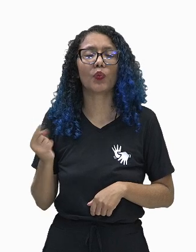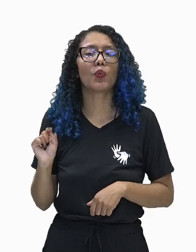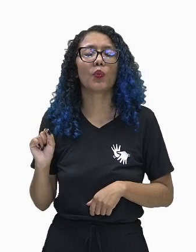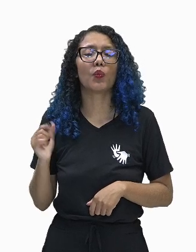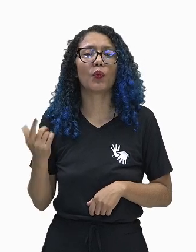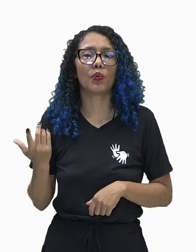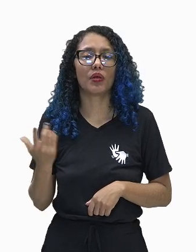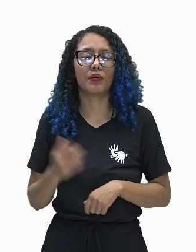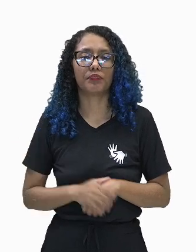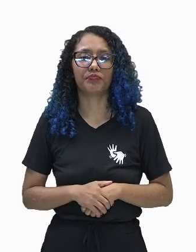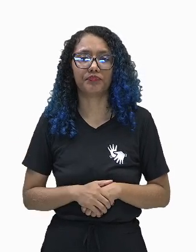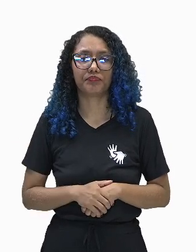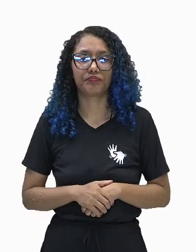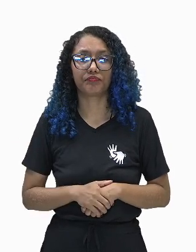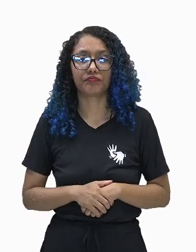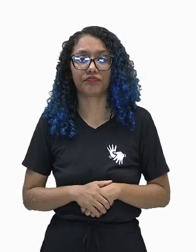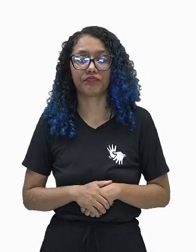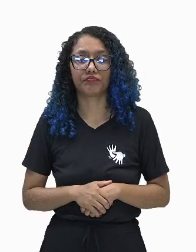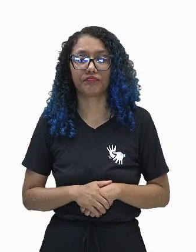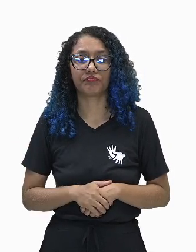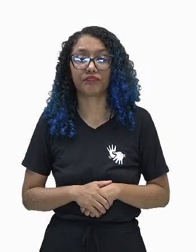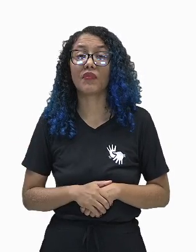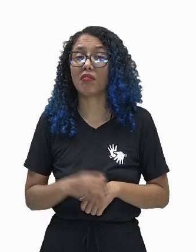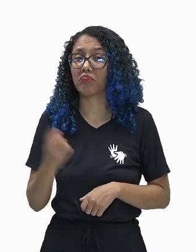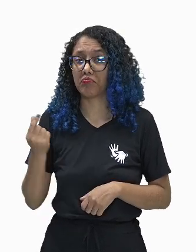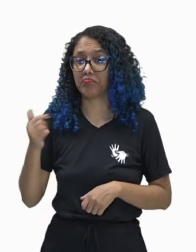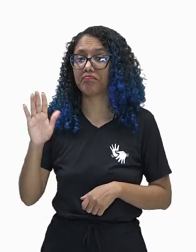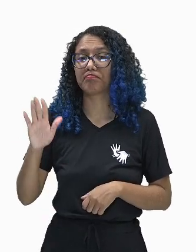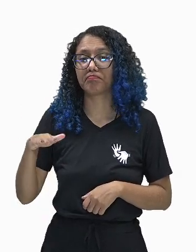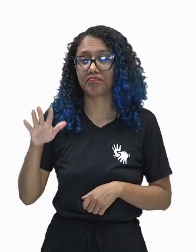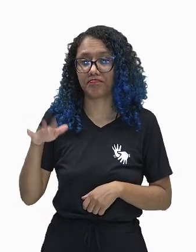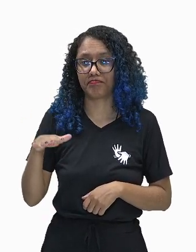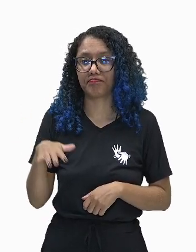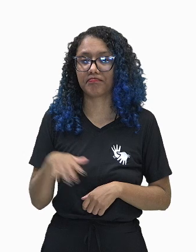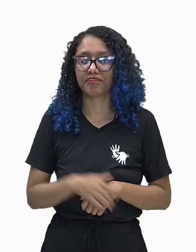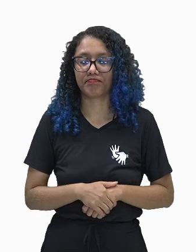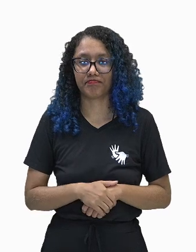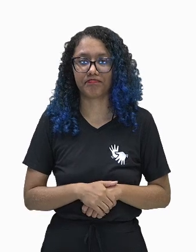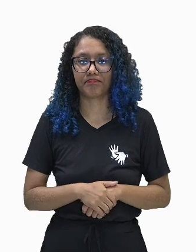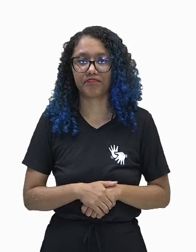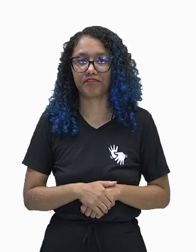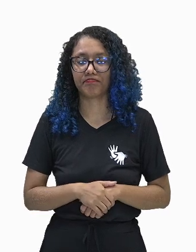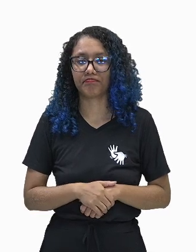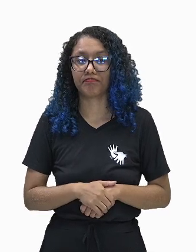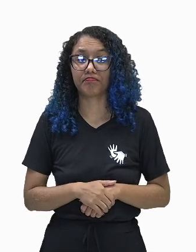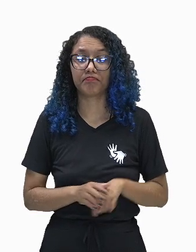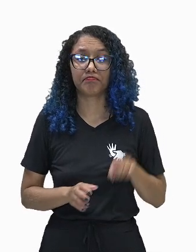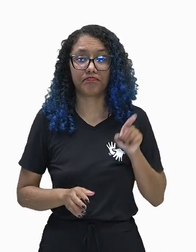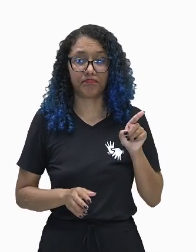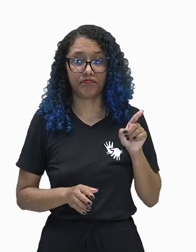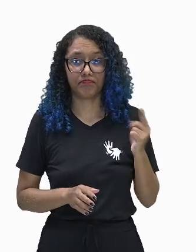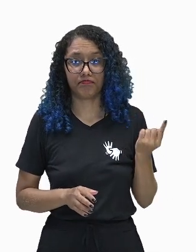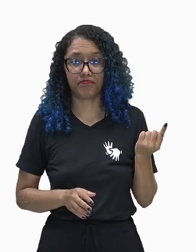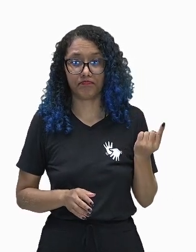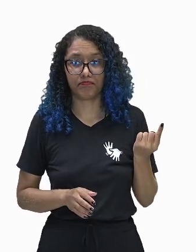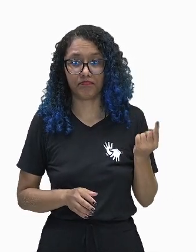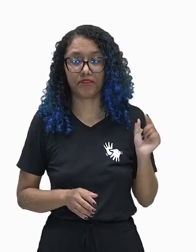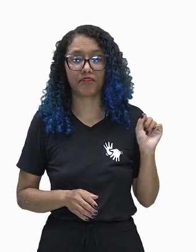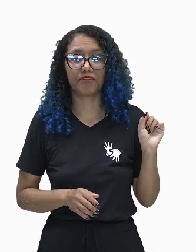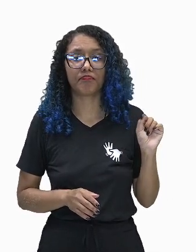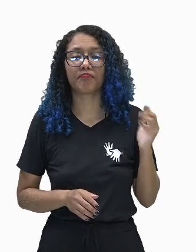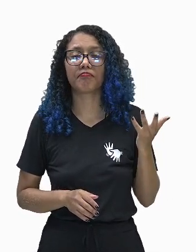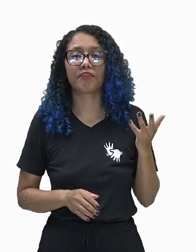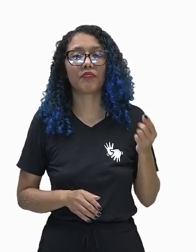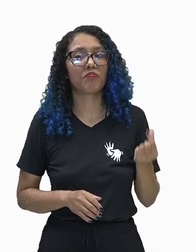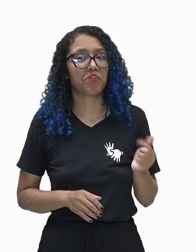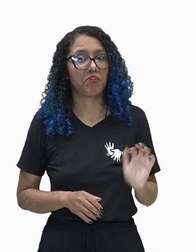inferior, também vai custar mais barato, né? Para aquisição, enquanto que o microscópio eletrônico vai ter